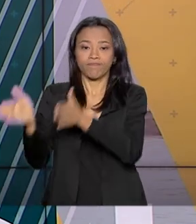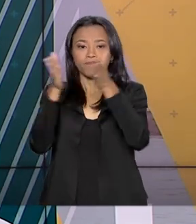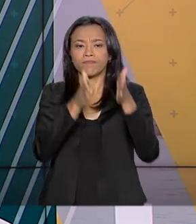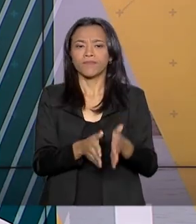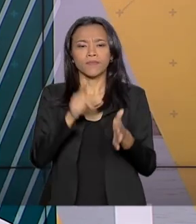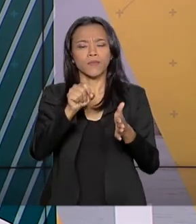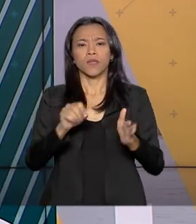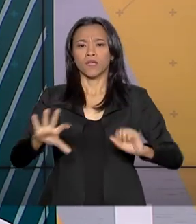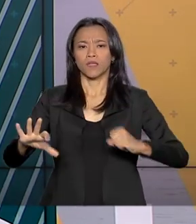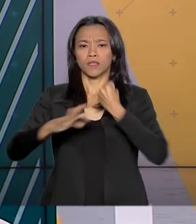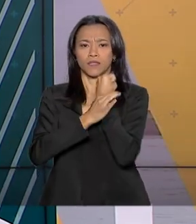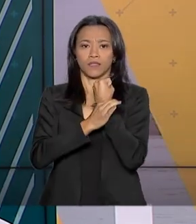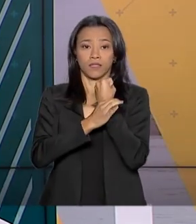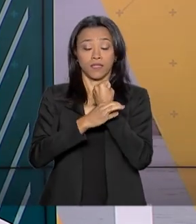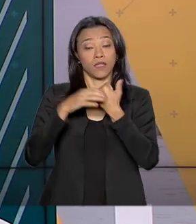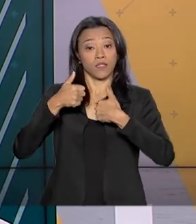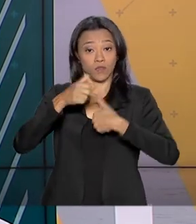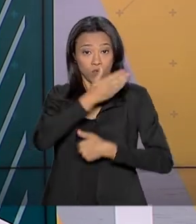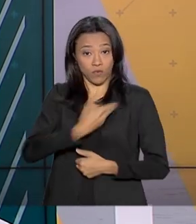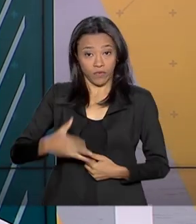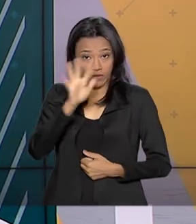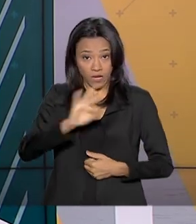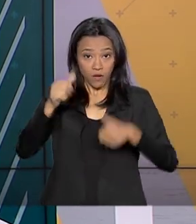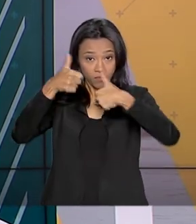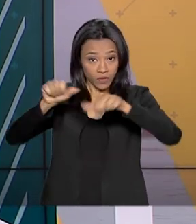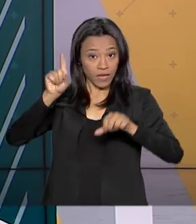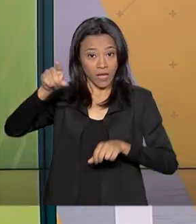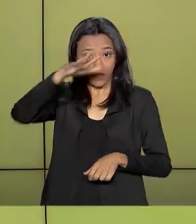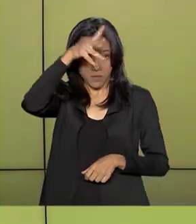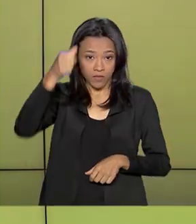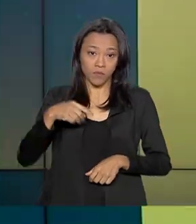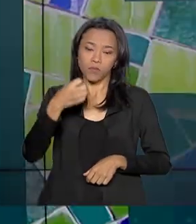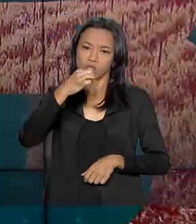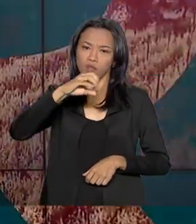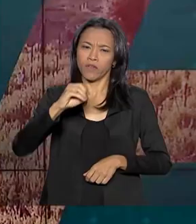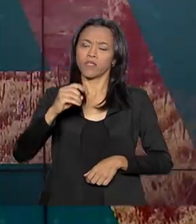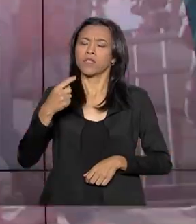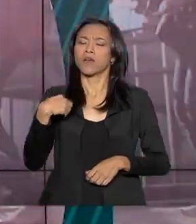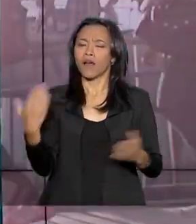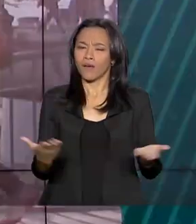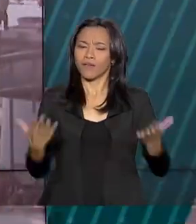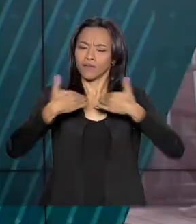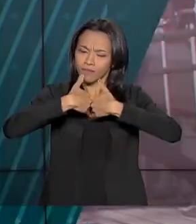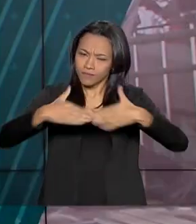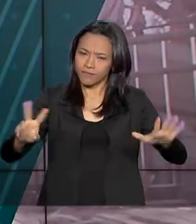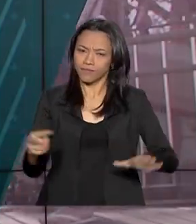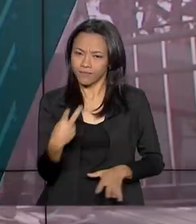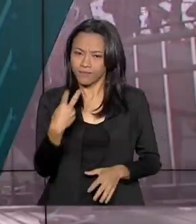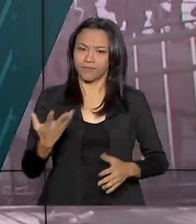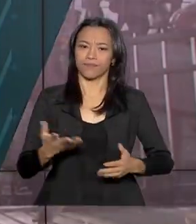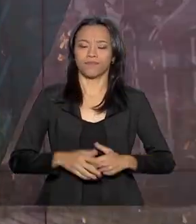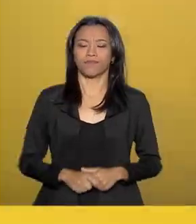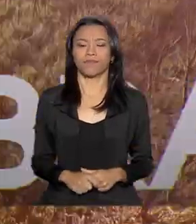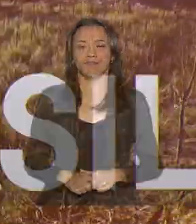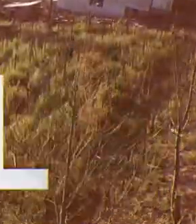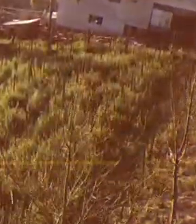Segurança Pública permanece no Amazonas por mais 90 dias. Fique com a gente, porque o Brasil em Dia já está no ar.